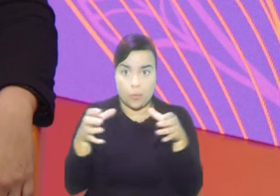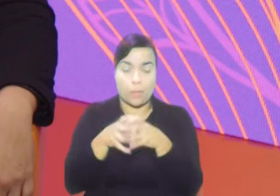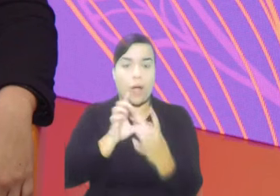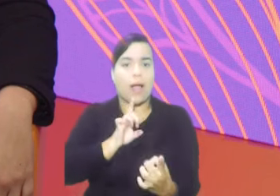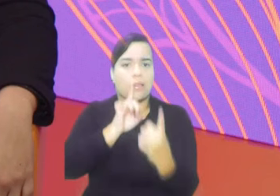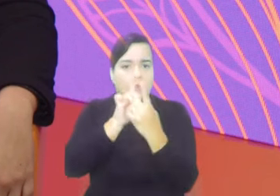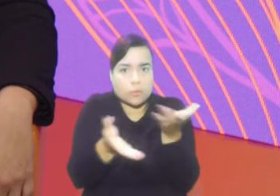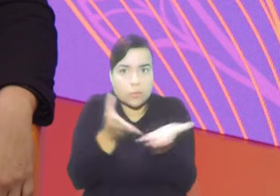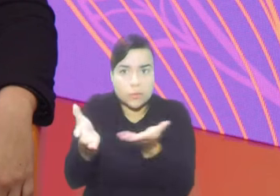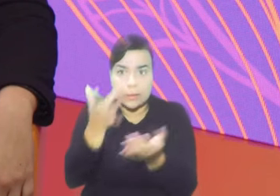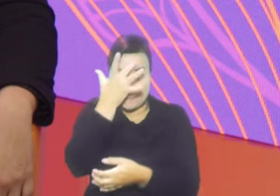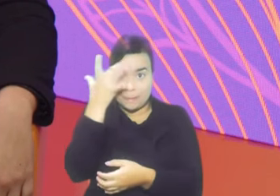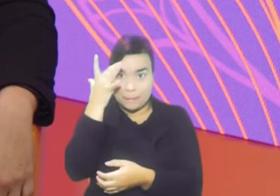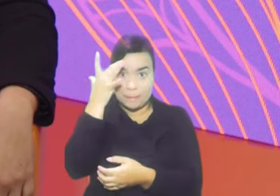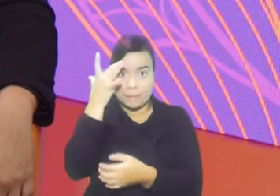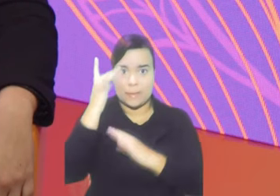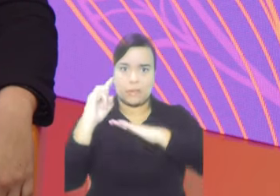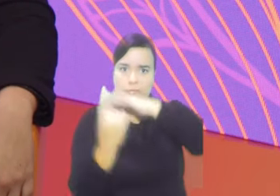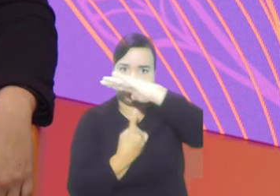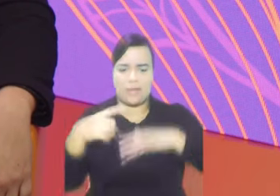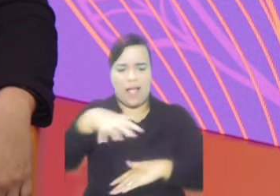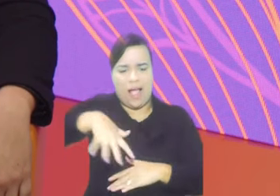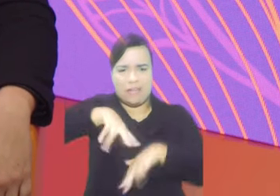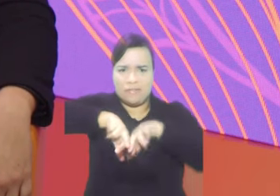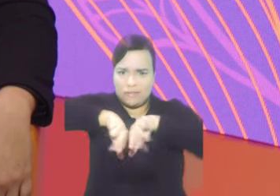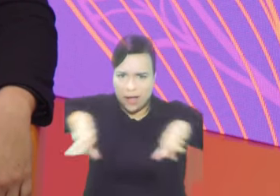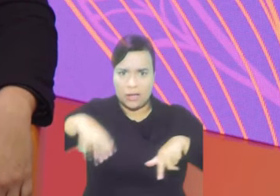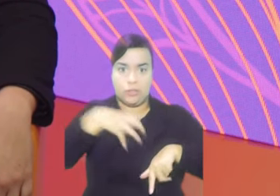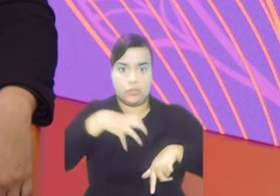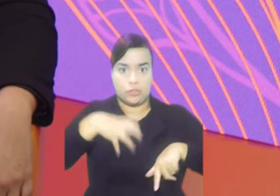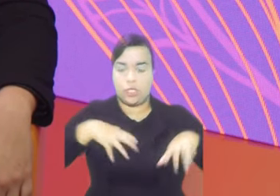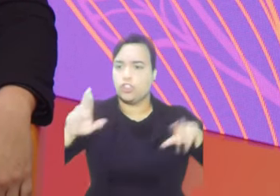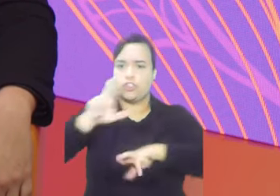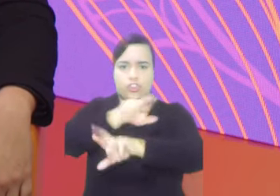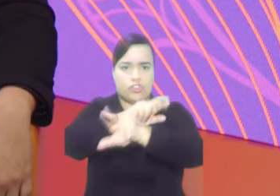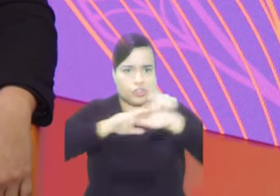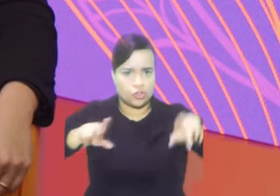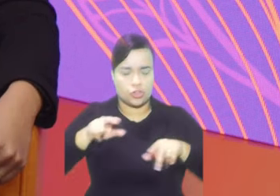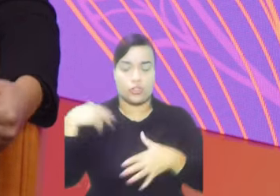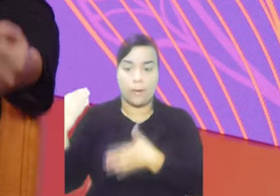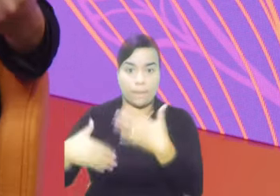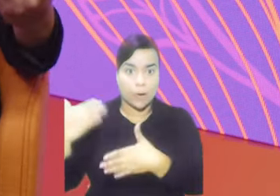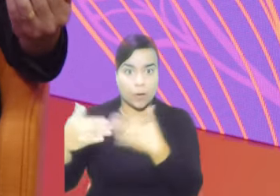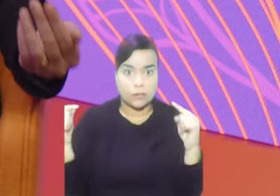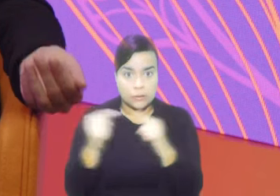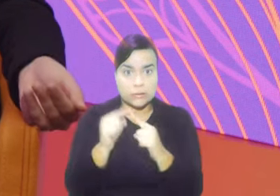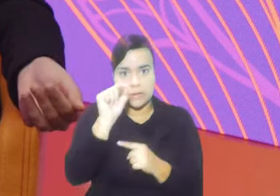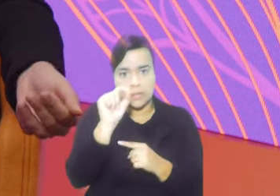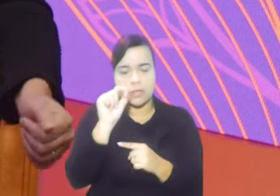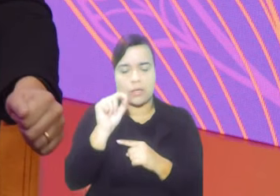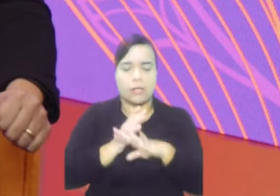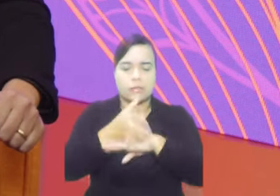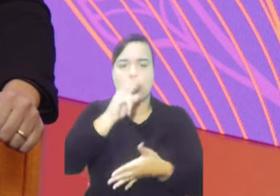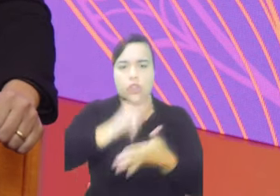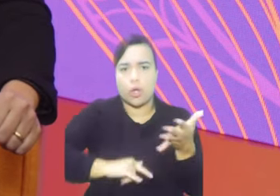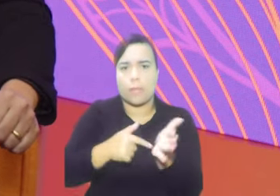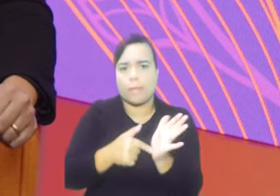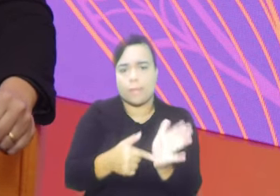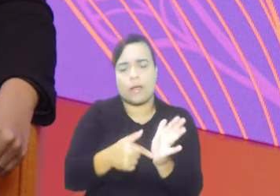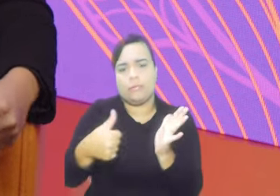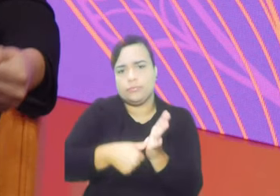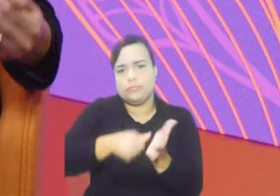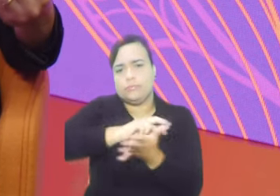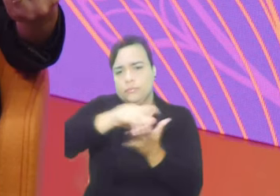atendem pessoas refugiadas em diversas áreas de maneira multidisciplinar, então desde o processo de acesso à